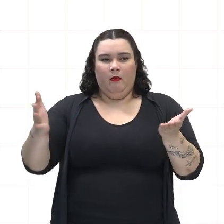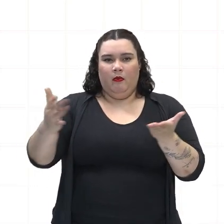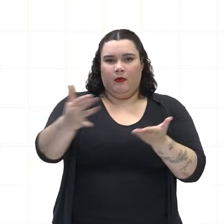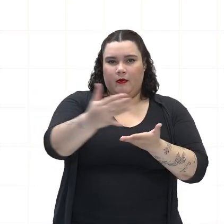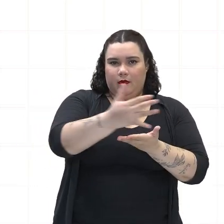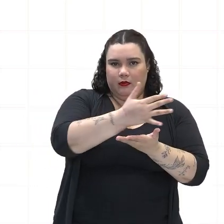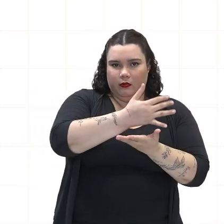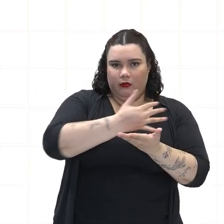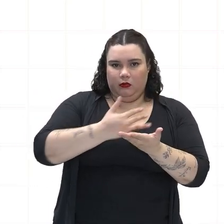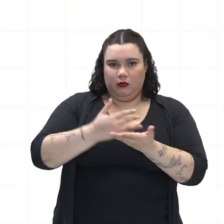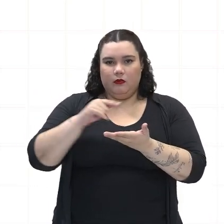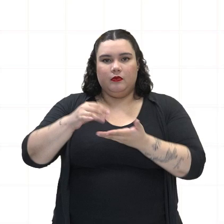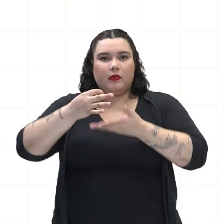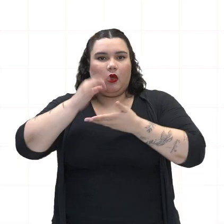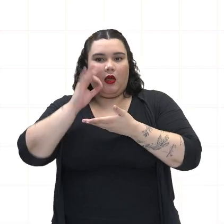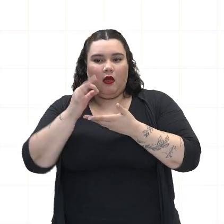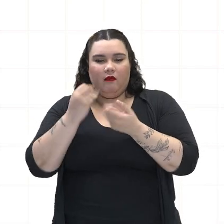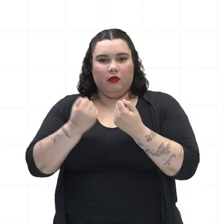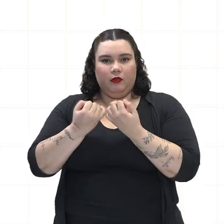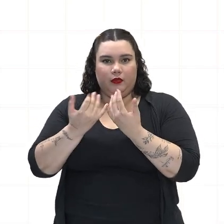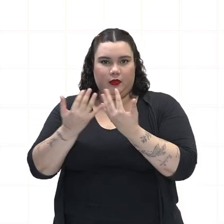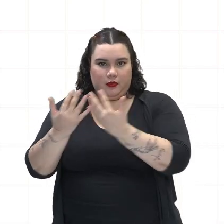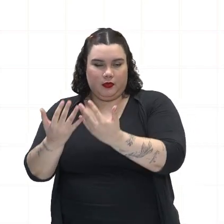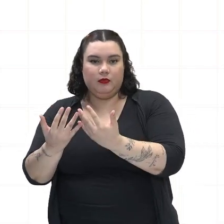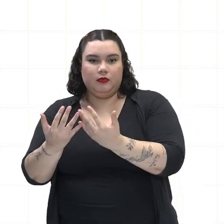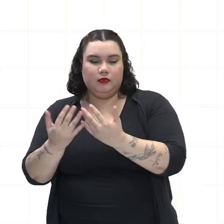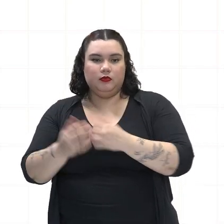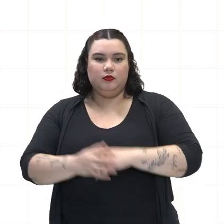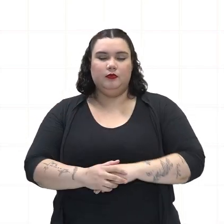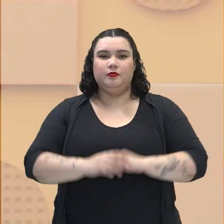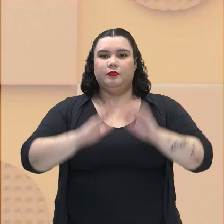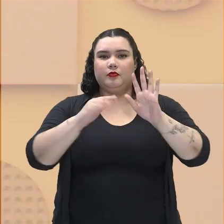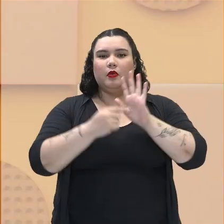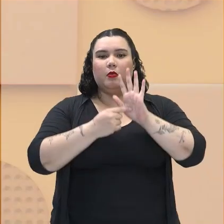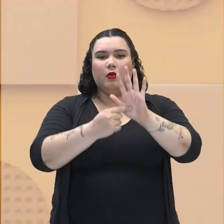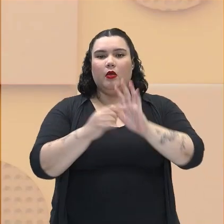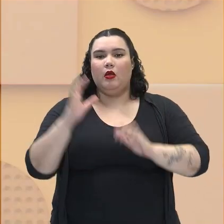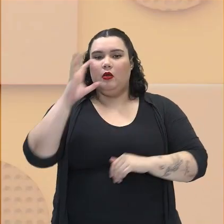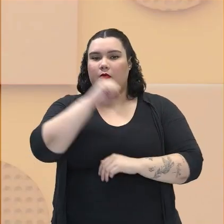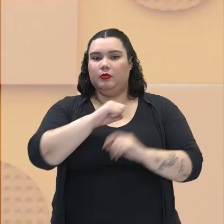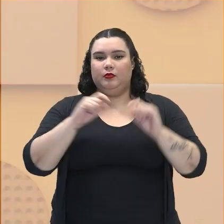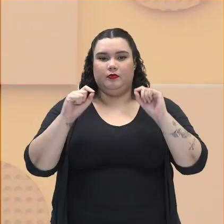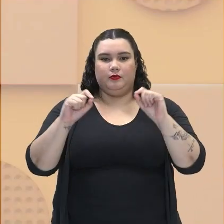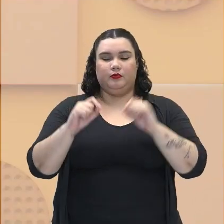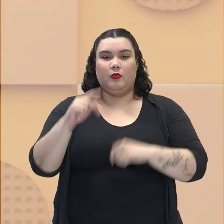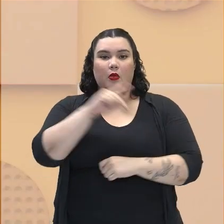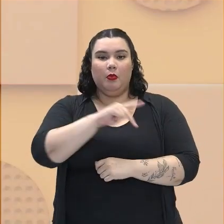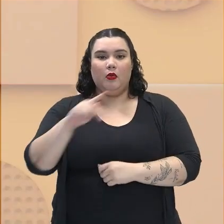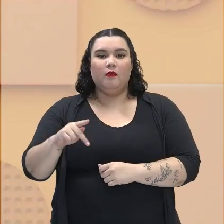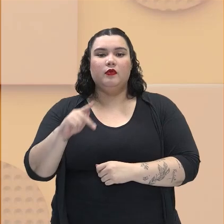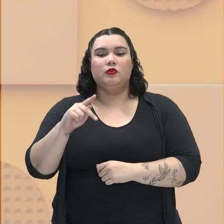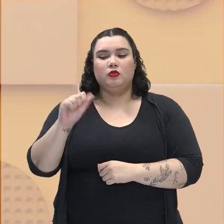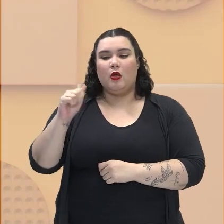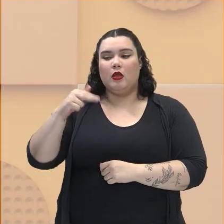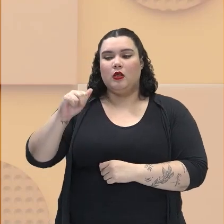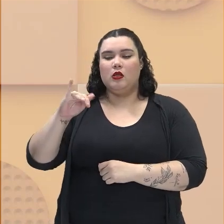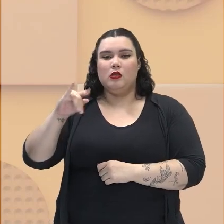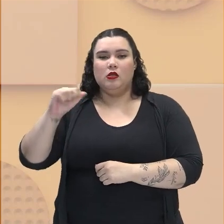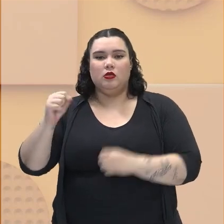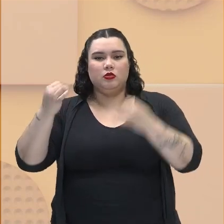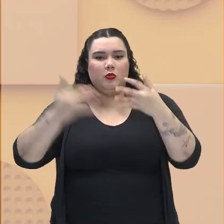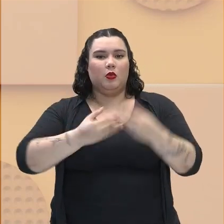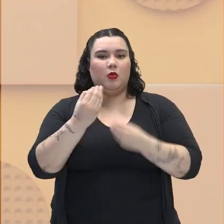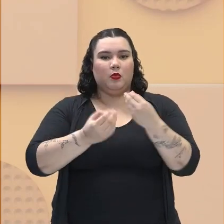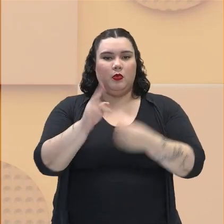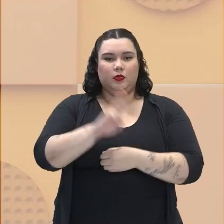desse cafezal. Mas antes de gente passar para a nossa imagem, eu quero trazer para vocês rapidamente aqui uma fala do professor Ananias falando sobre como essa mão de